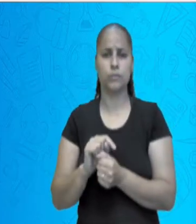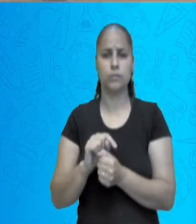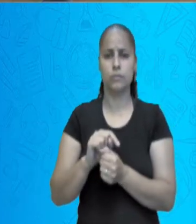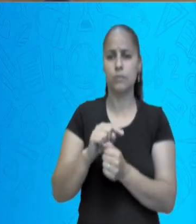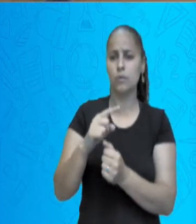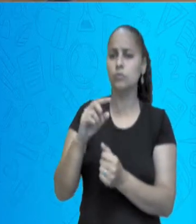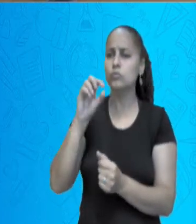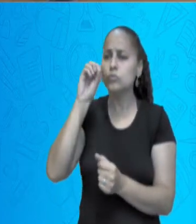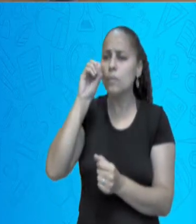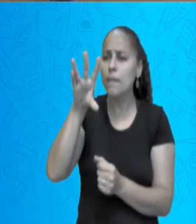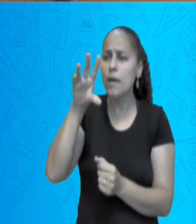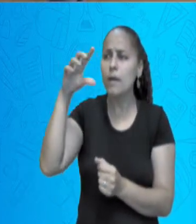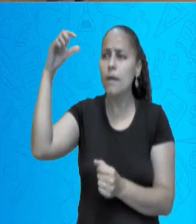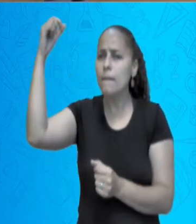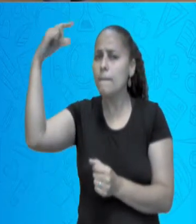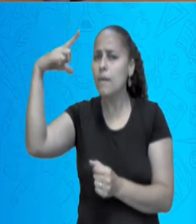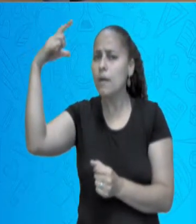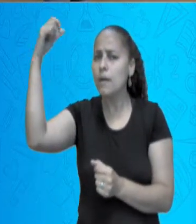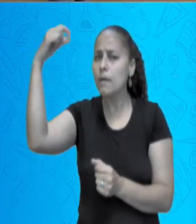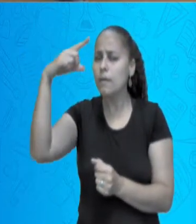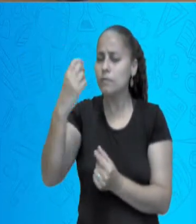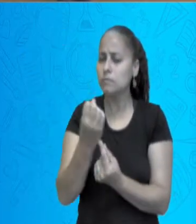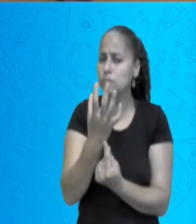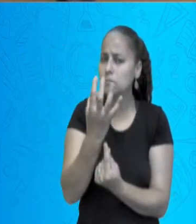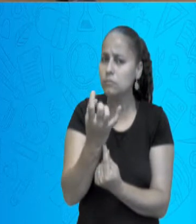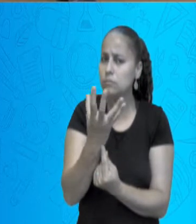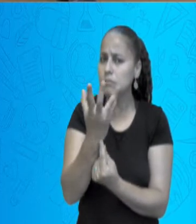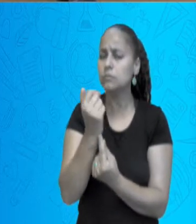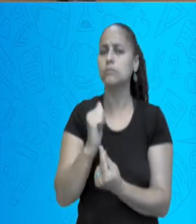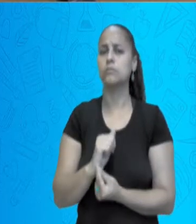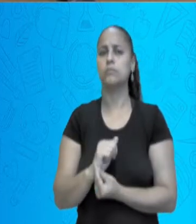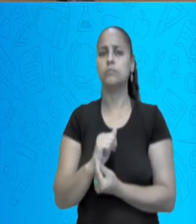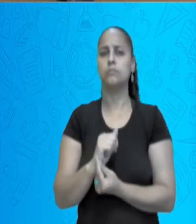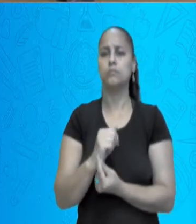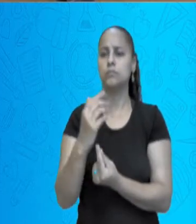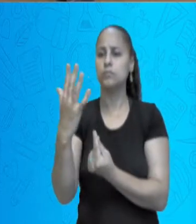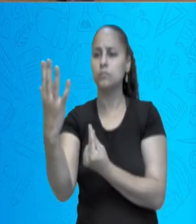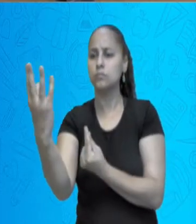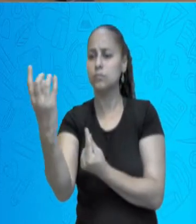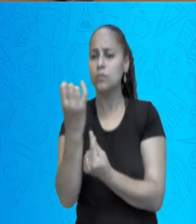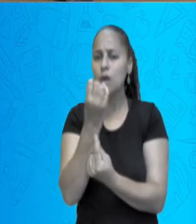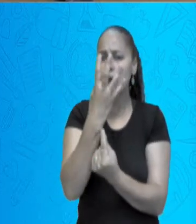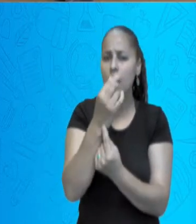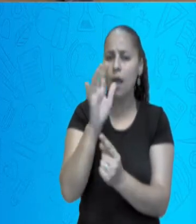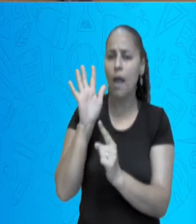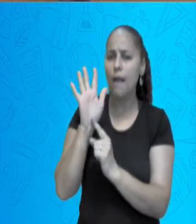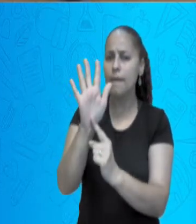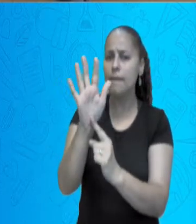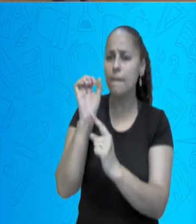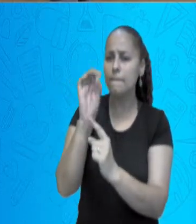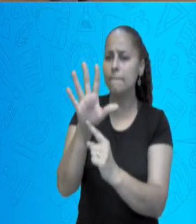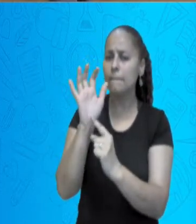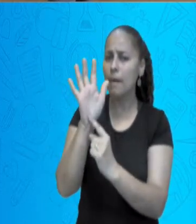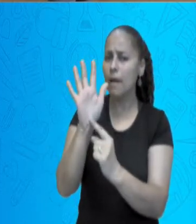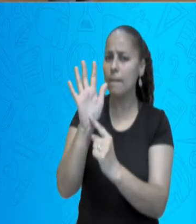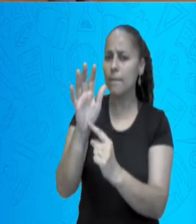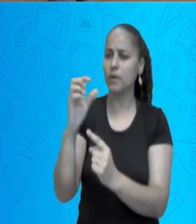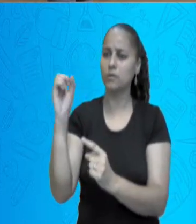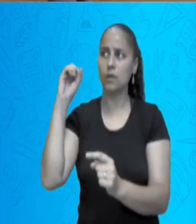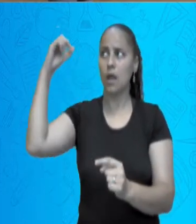vai passar somente, está focado na vela, a vela, a imagem da vela, a luz,